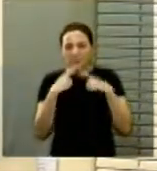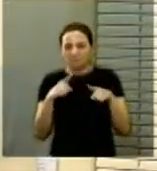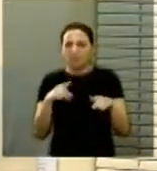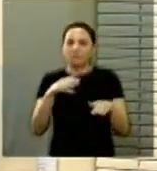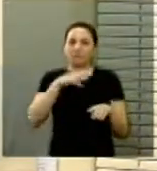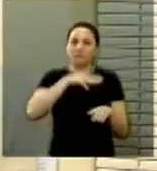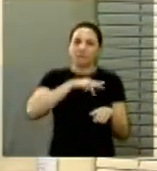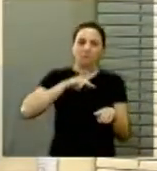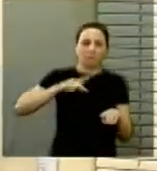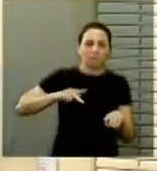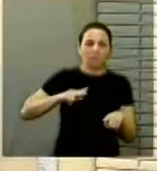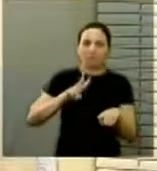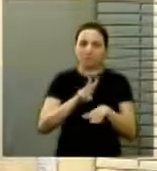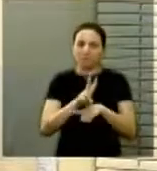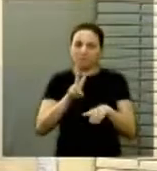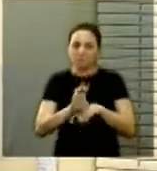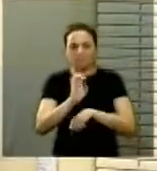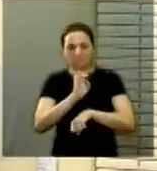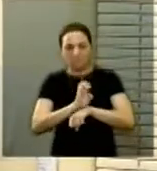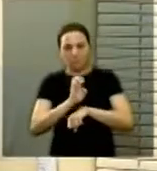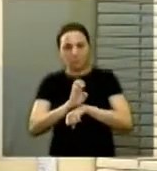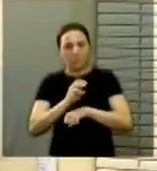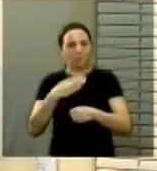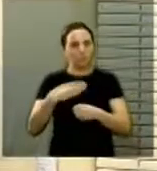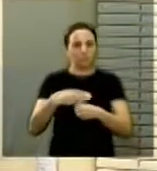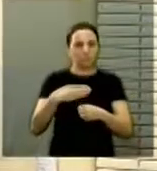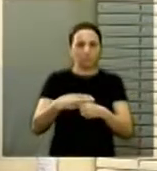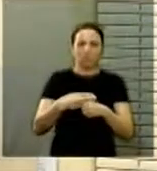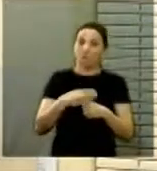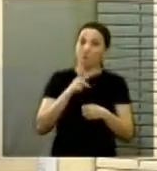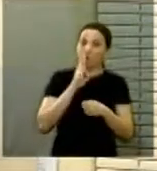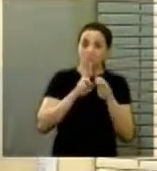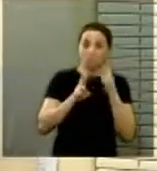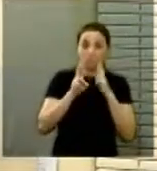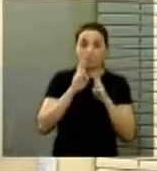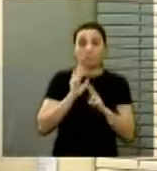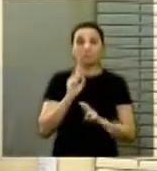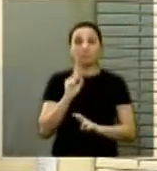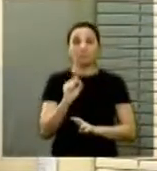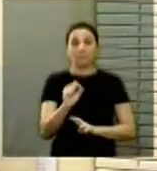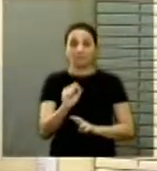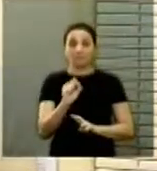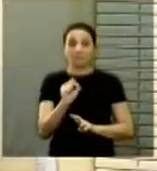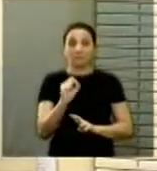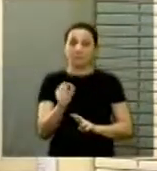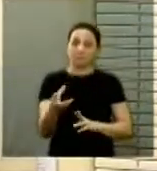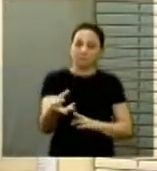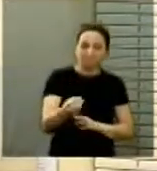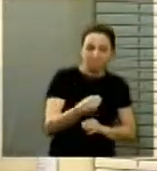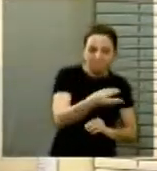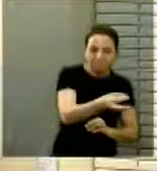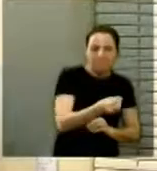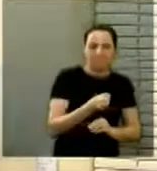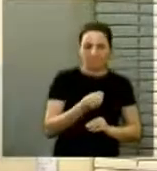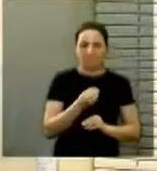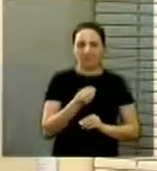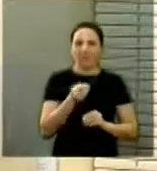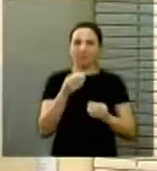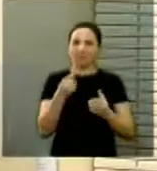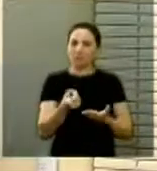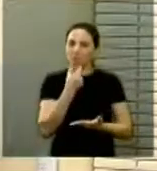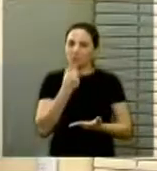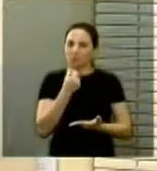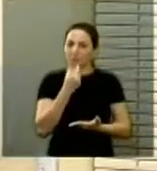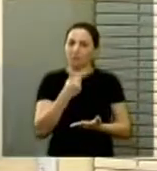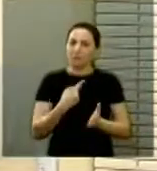municipal e estadual, podendo resultar até mesmo num recolhimento grande de medicamentos